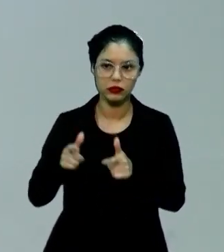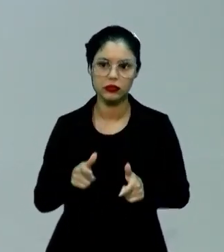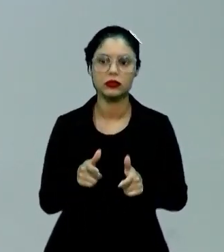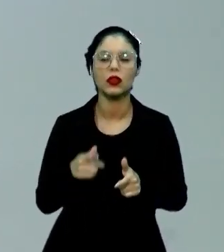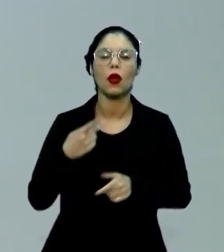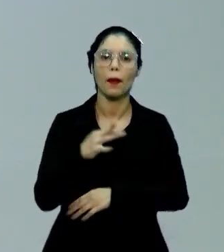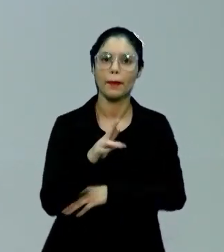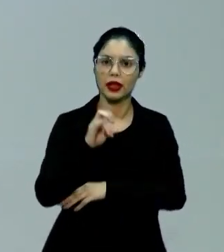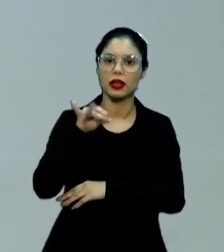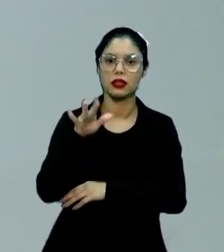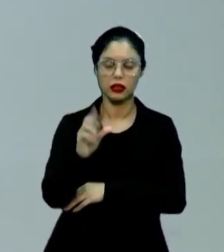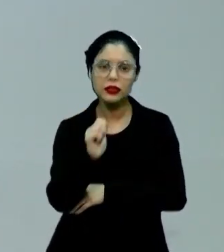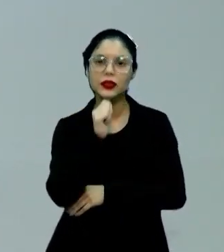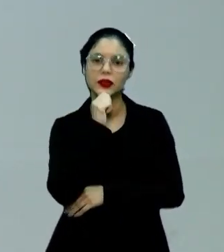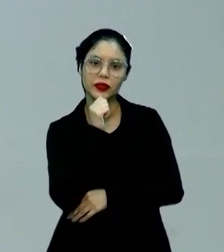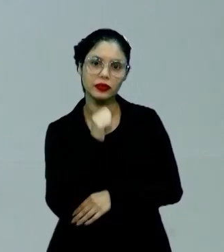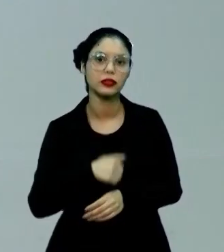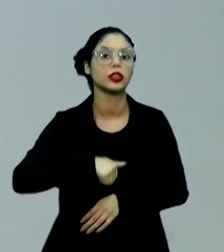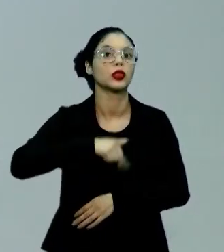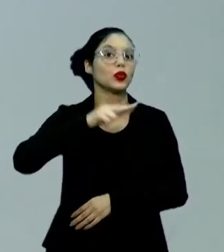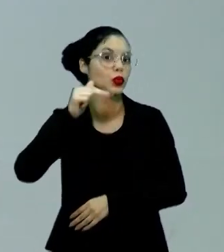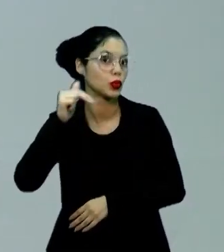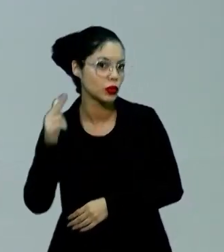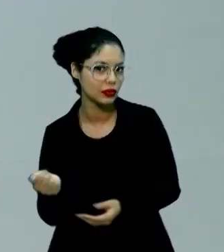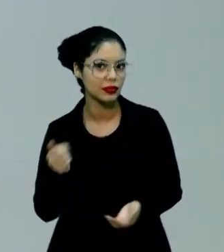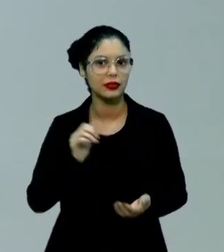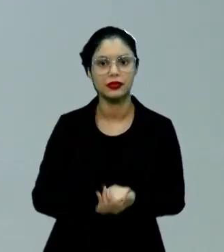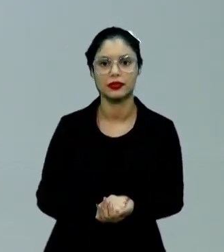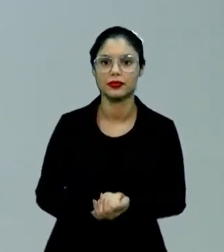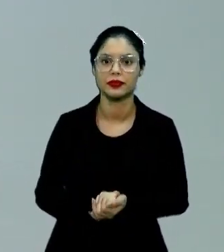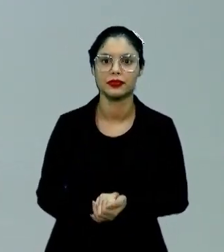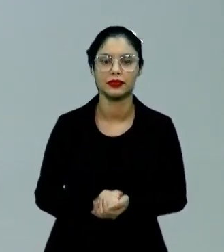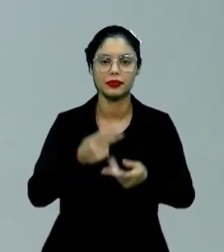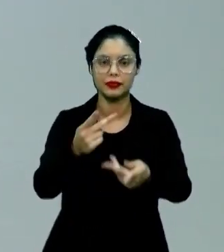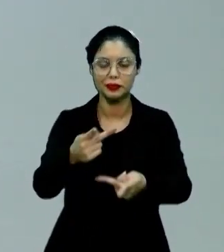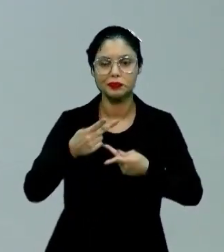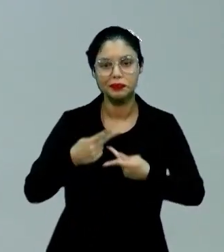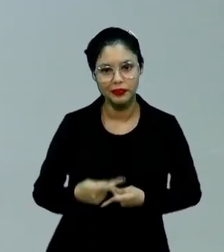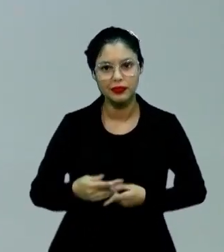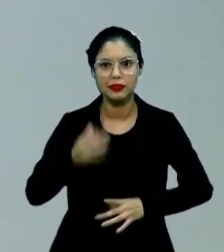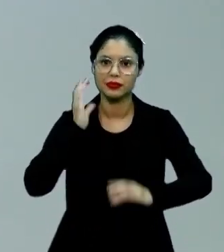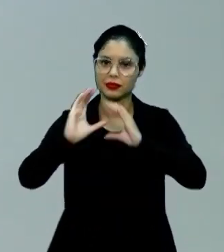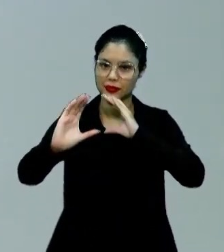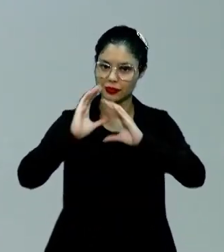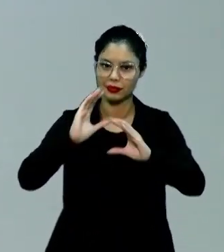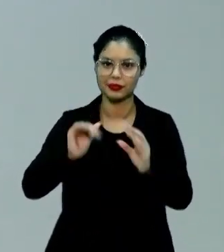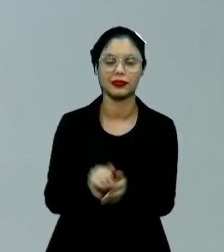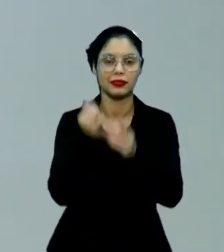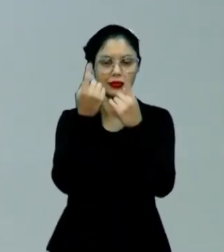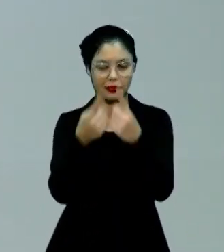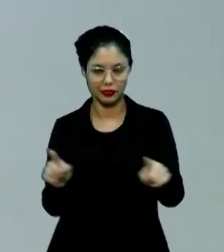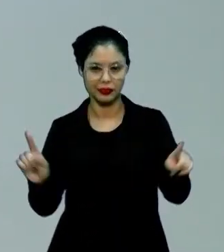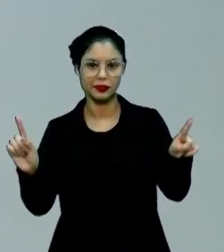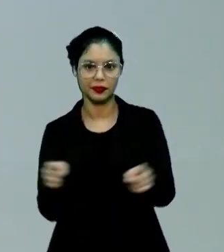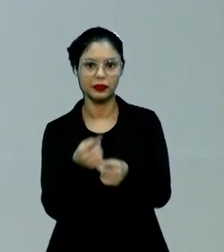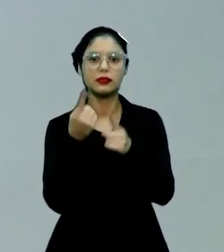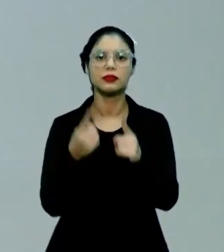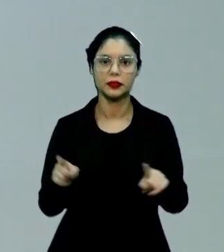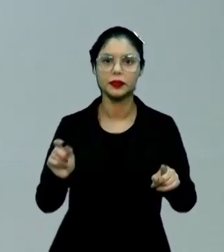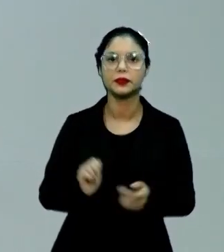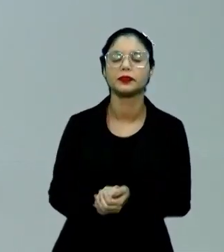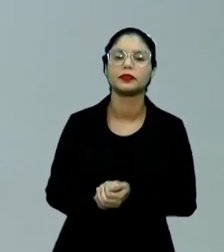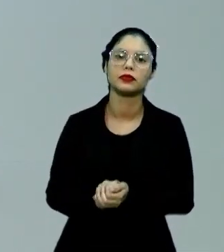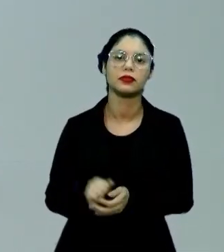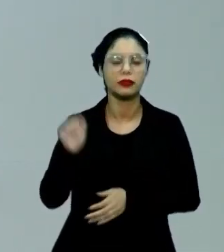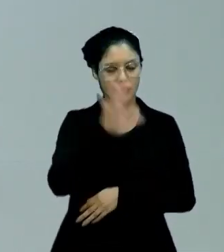parnasianismo. Quem nunca foi convidado a cantar o hino nacional nas escolas, não é?